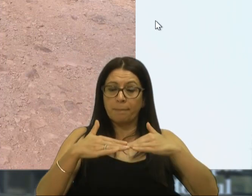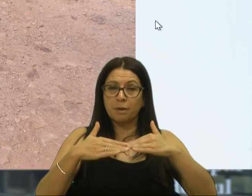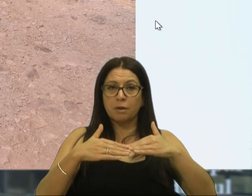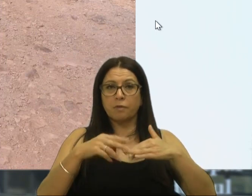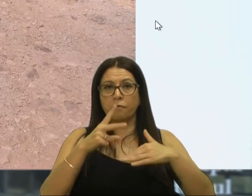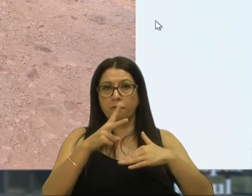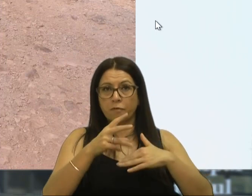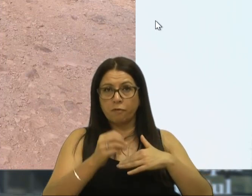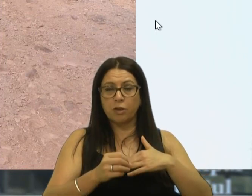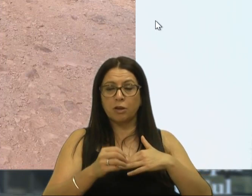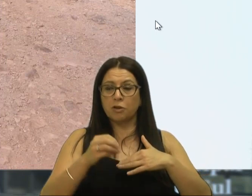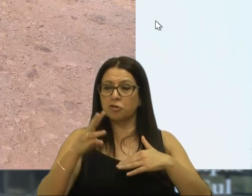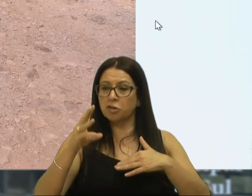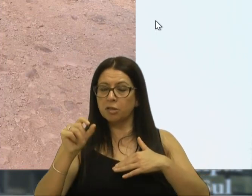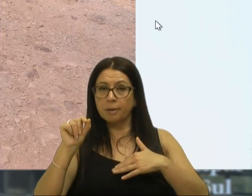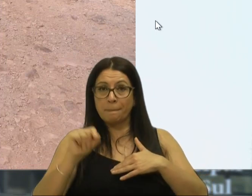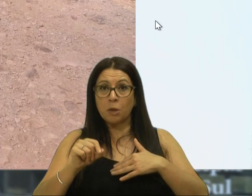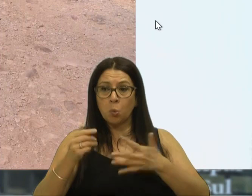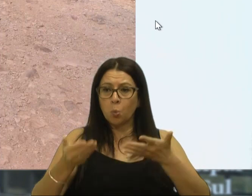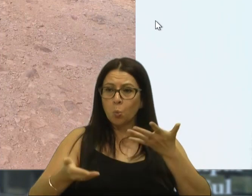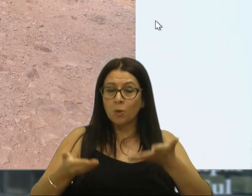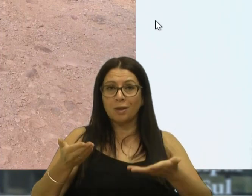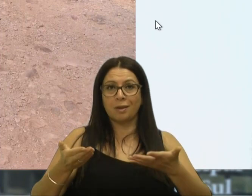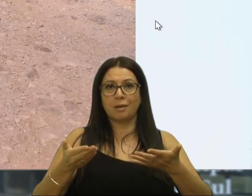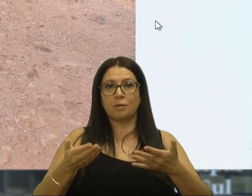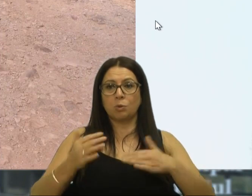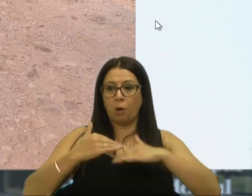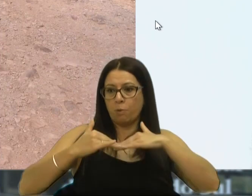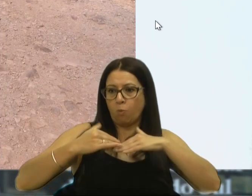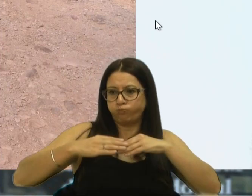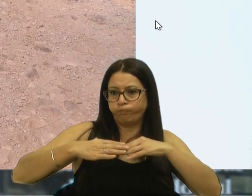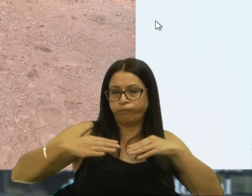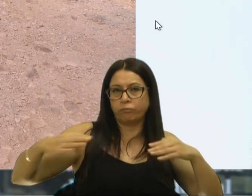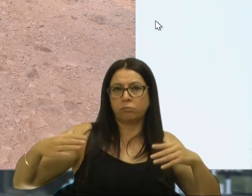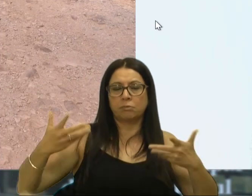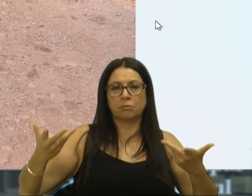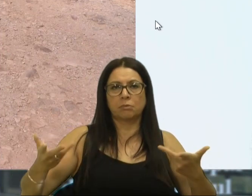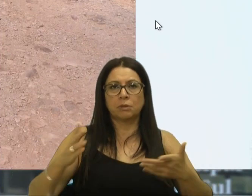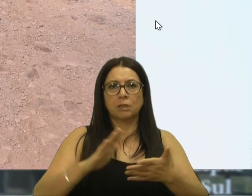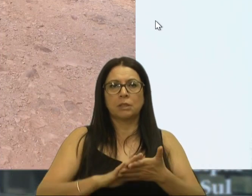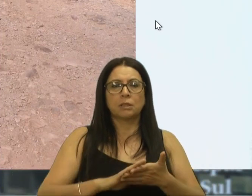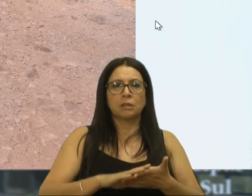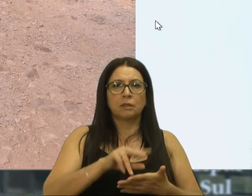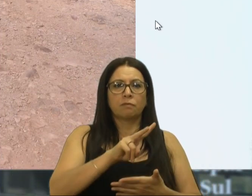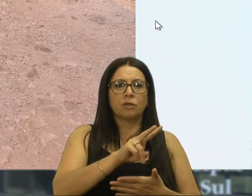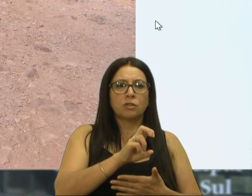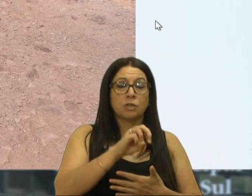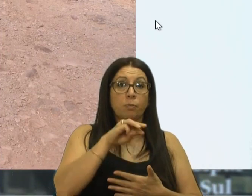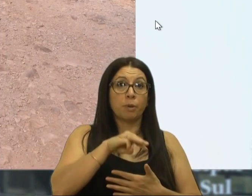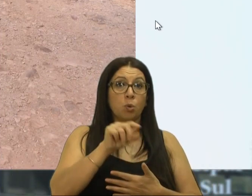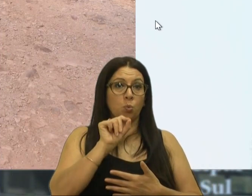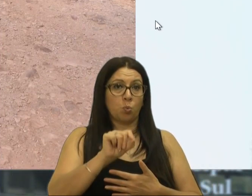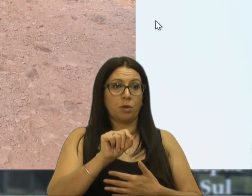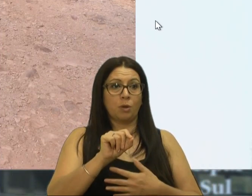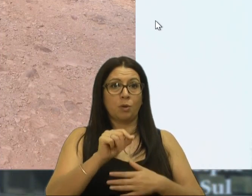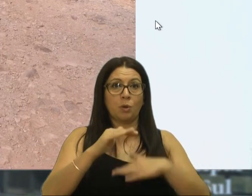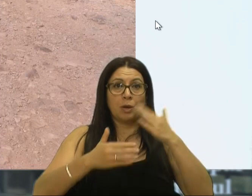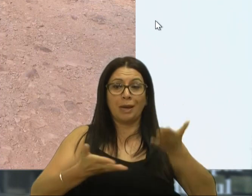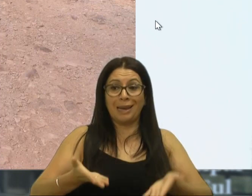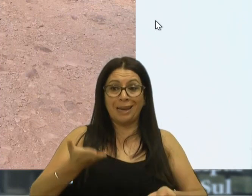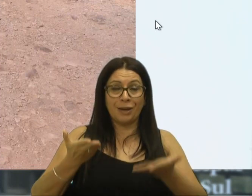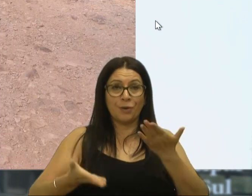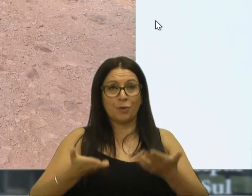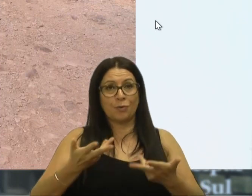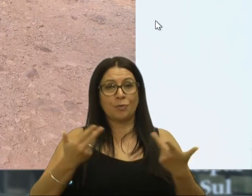20, 30 mil quilos, seja uma carreta, vereadora Gladys, seja lá um truque, lá com 20, 25 mil quilos em cima, e está cheio de